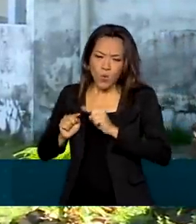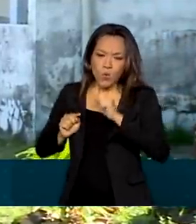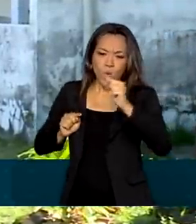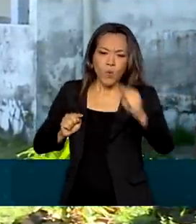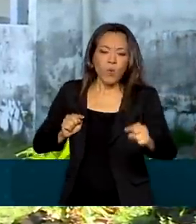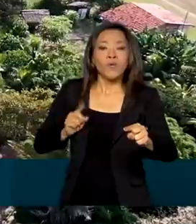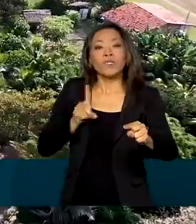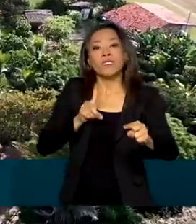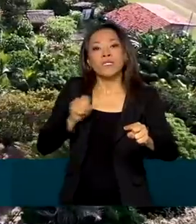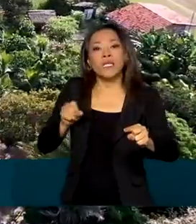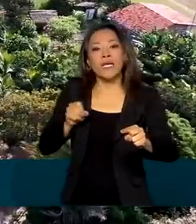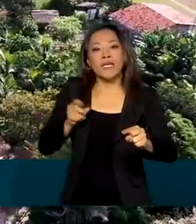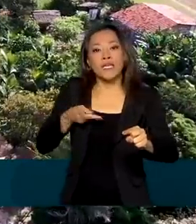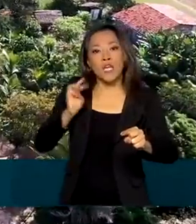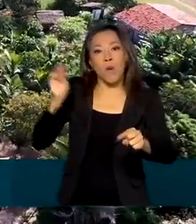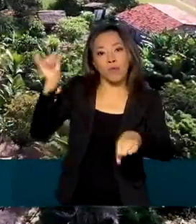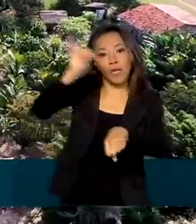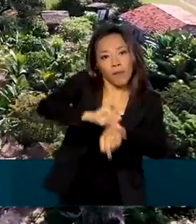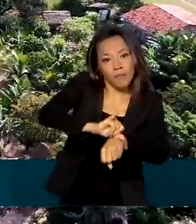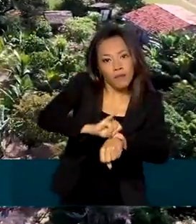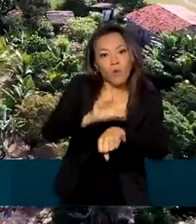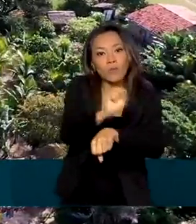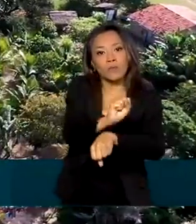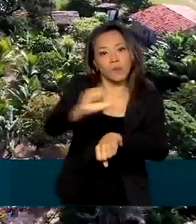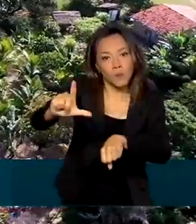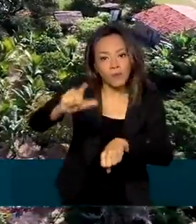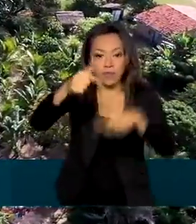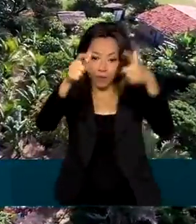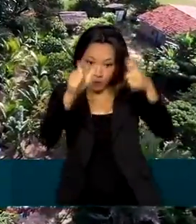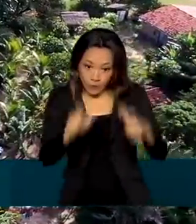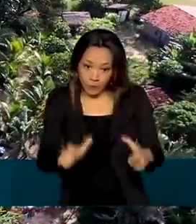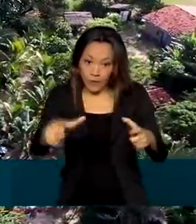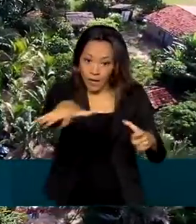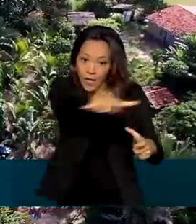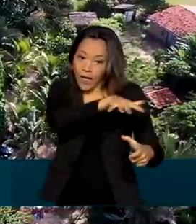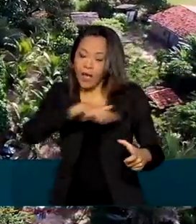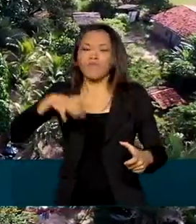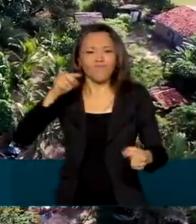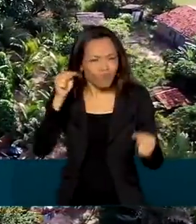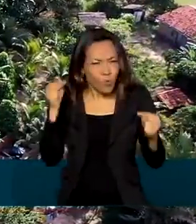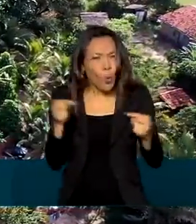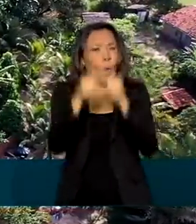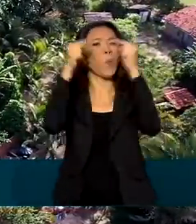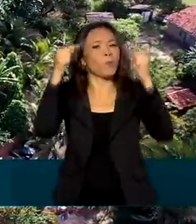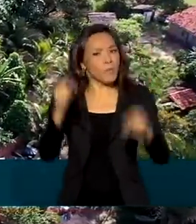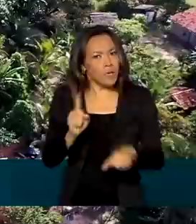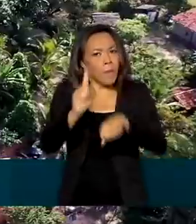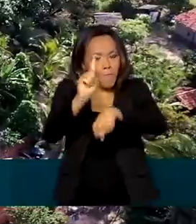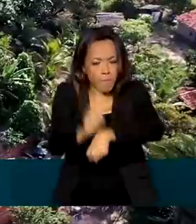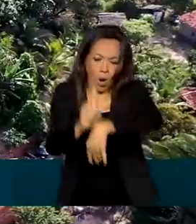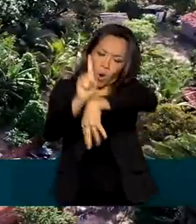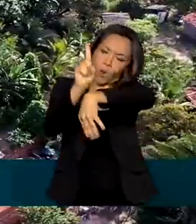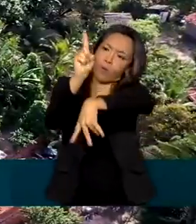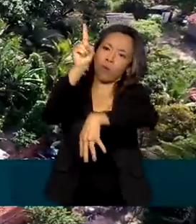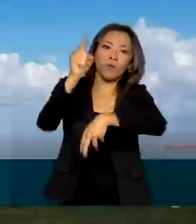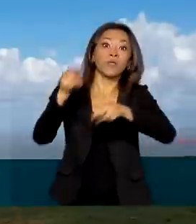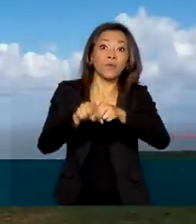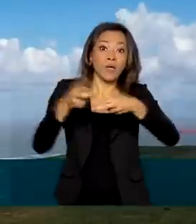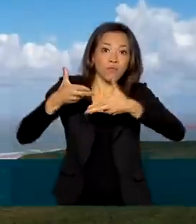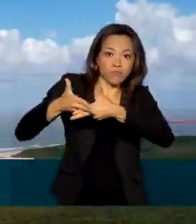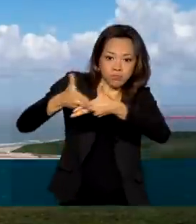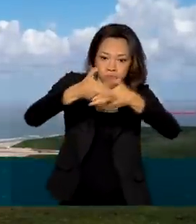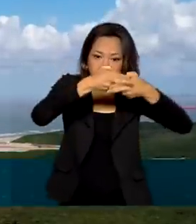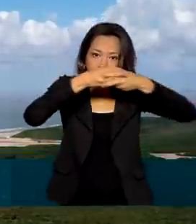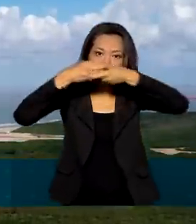capital São Luís, Alcântara é a região brasileira mais adequada para o lançamento de foguetes e satélites,